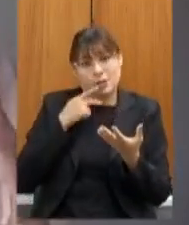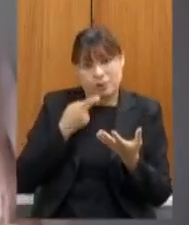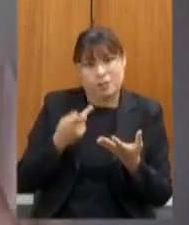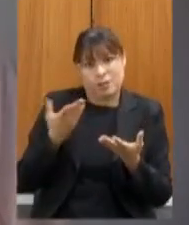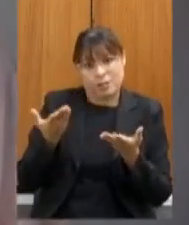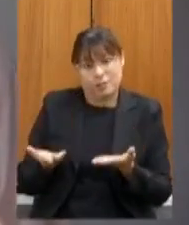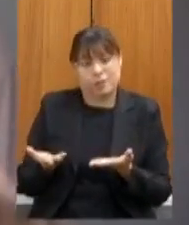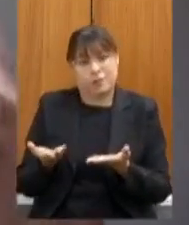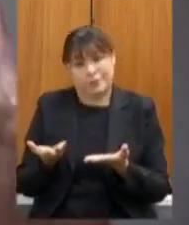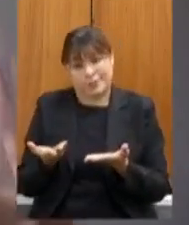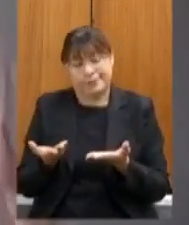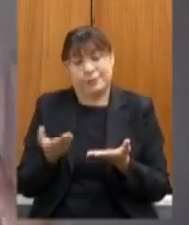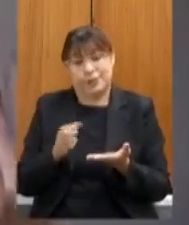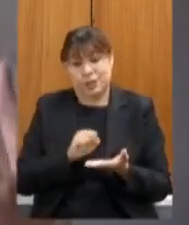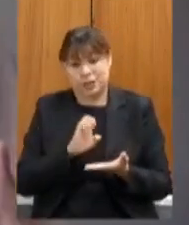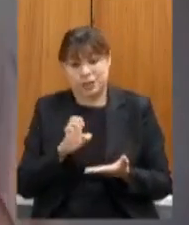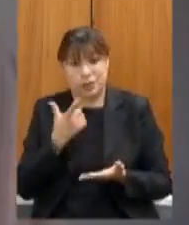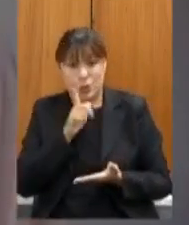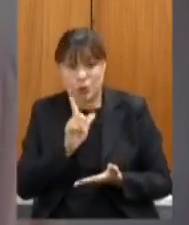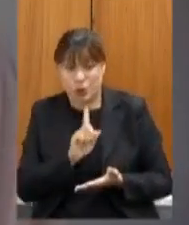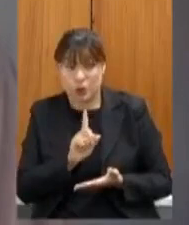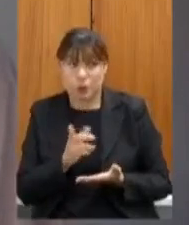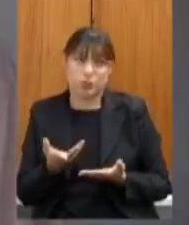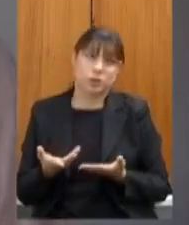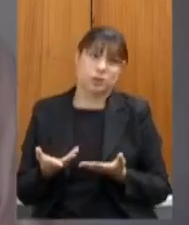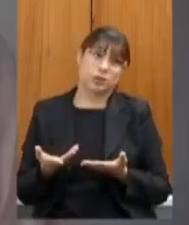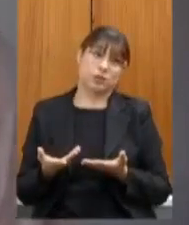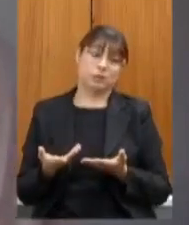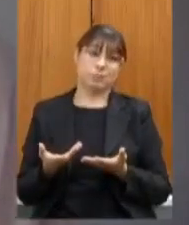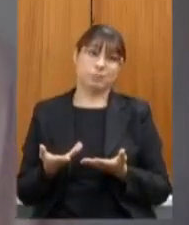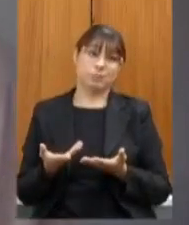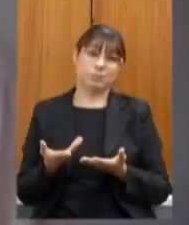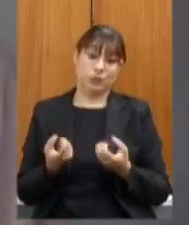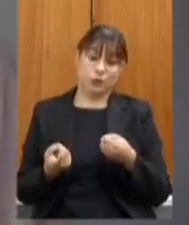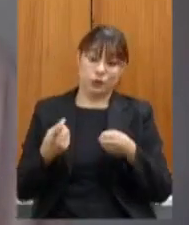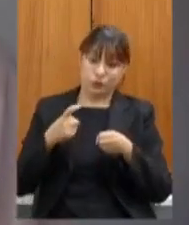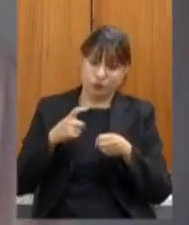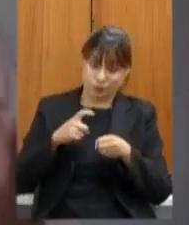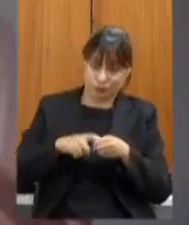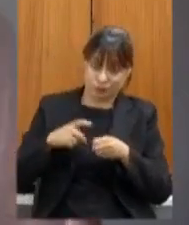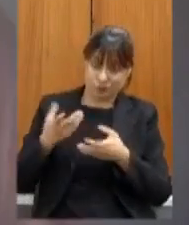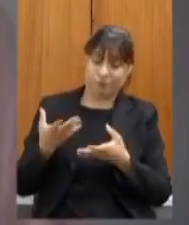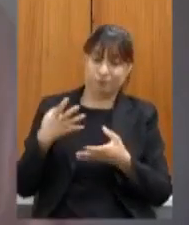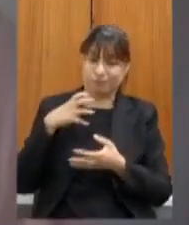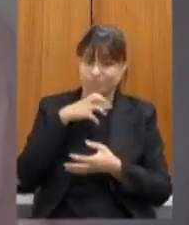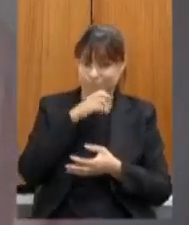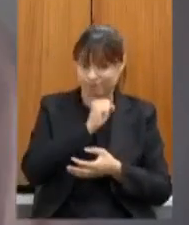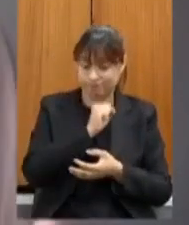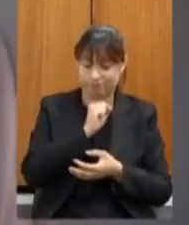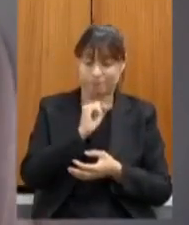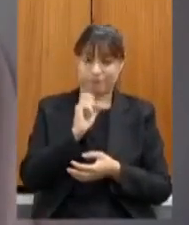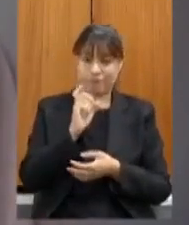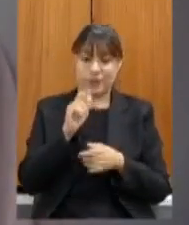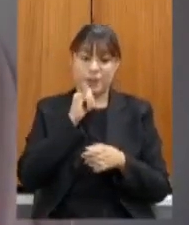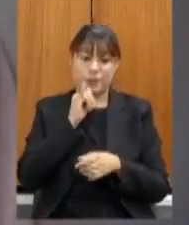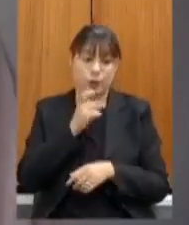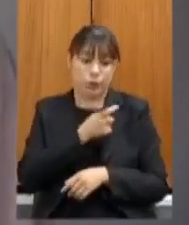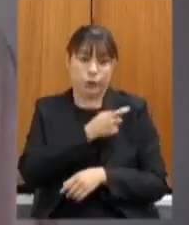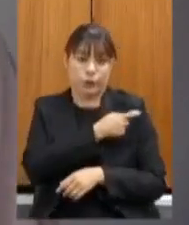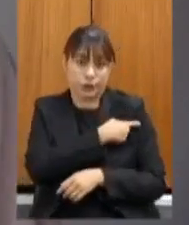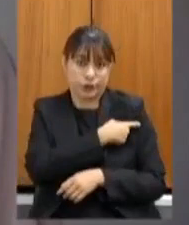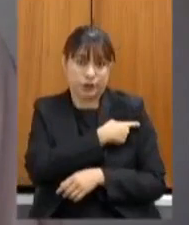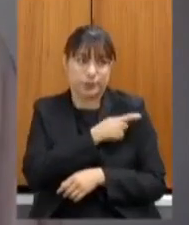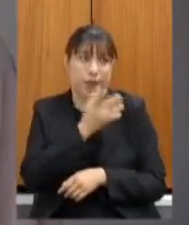pragmática se nós não conseguirmos reativar imediatamente se essa vacina não vier amanhã e ela